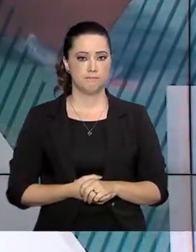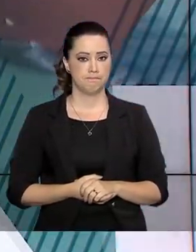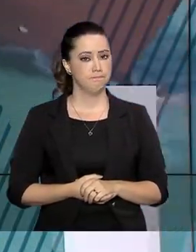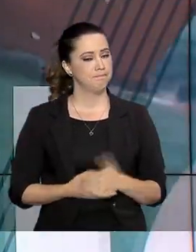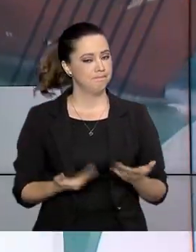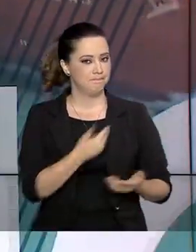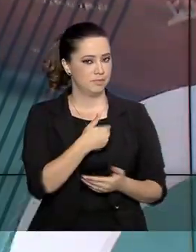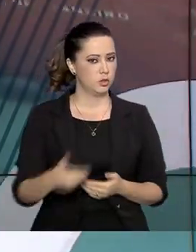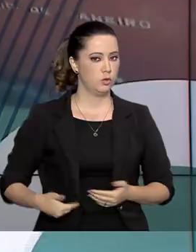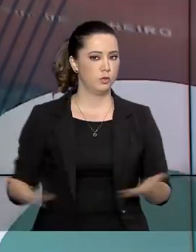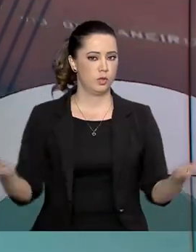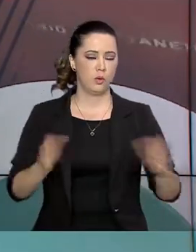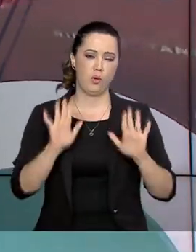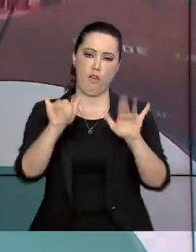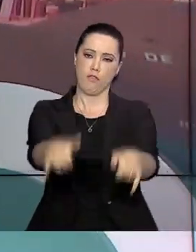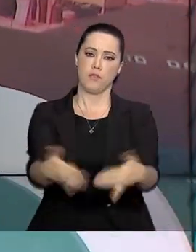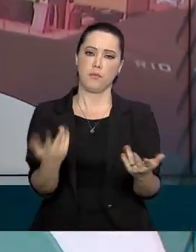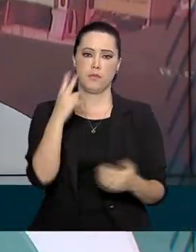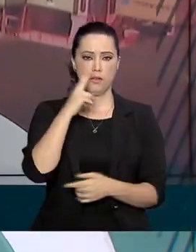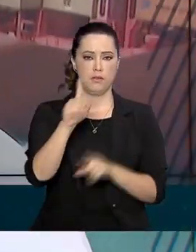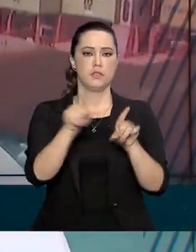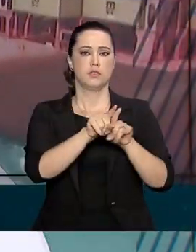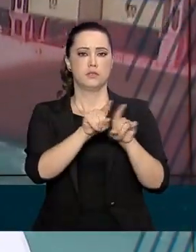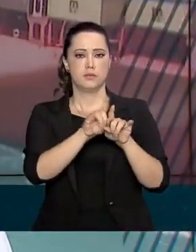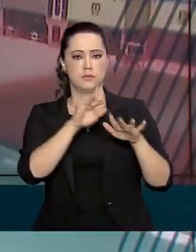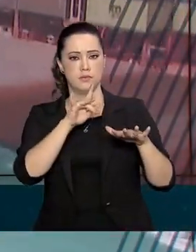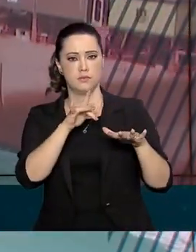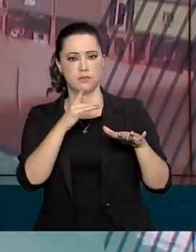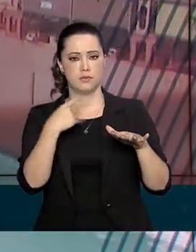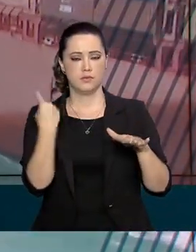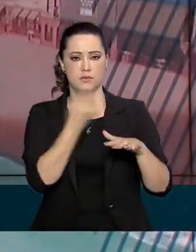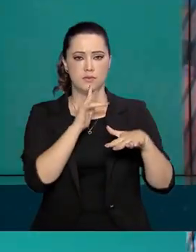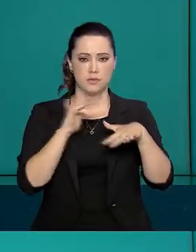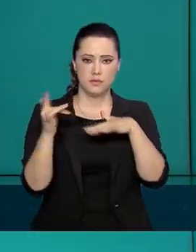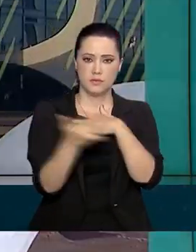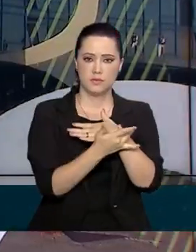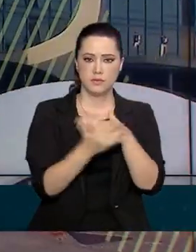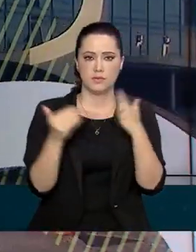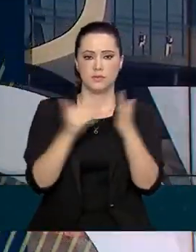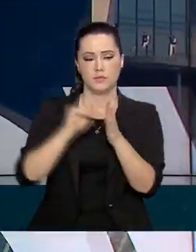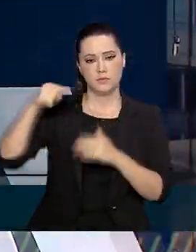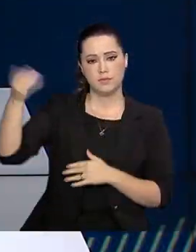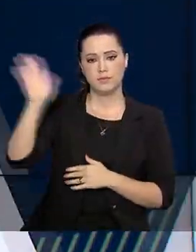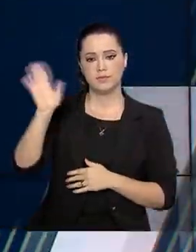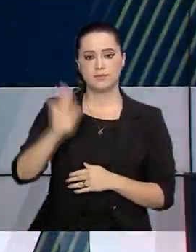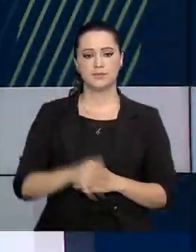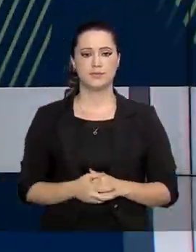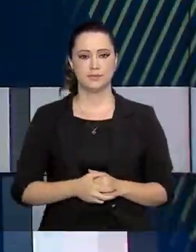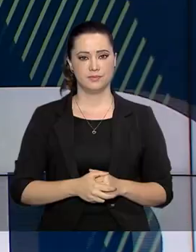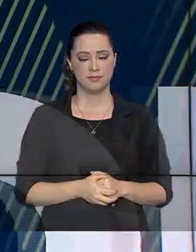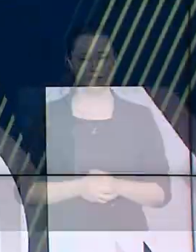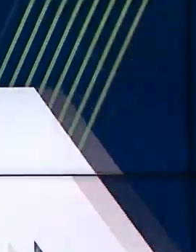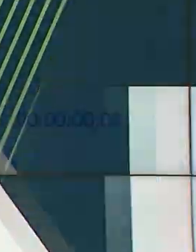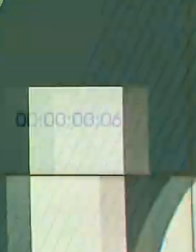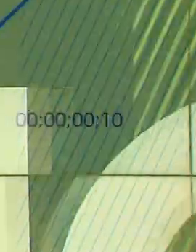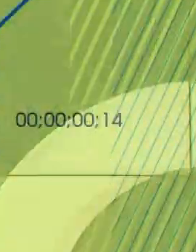E o governo agora fica por aqui. Acompanhe também as nossas redes sociais. Até a próxima edição.